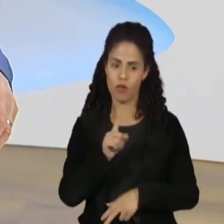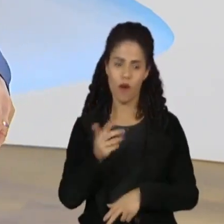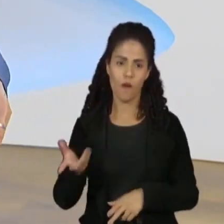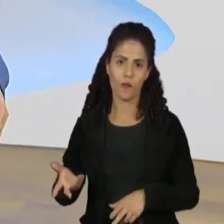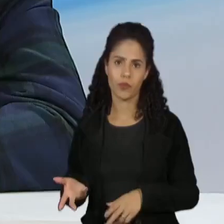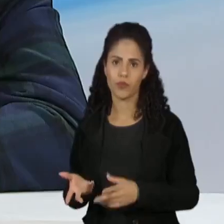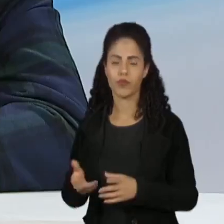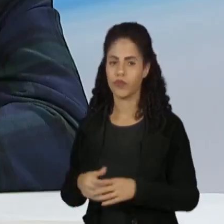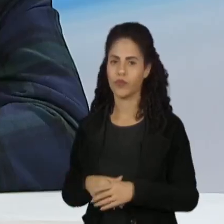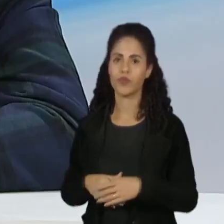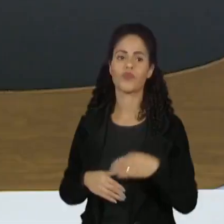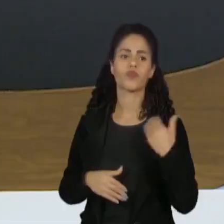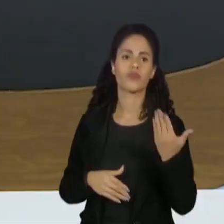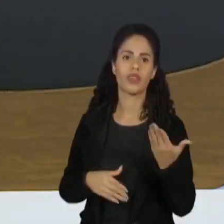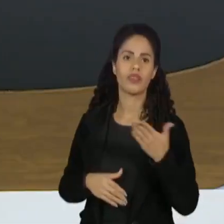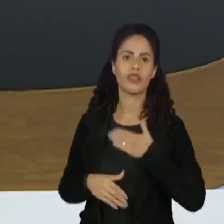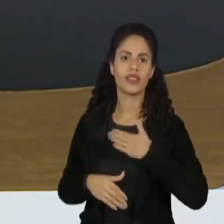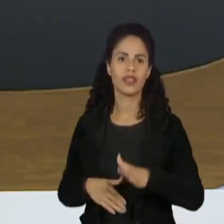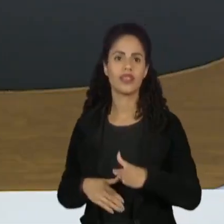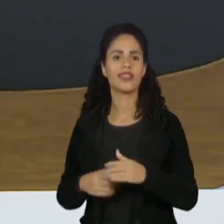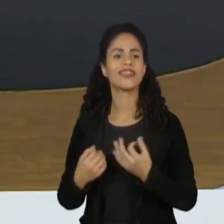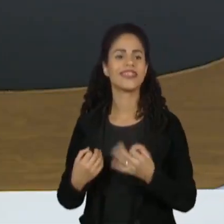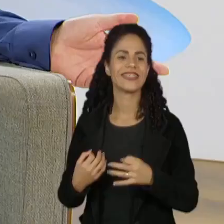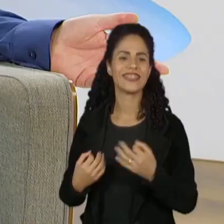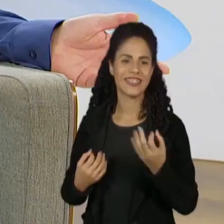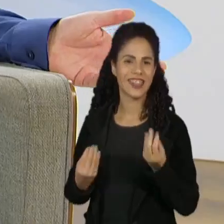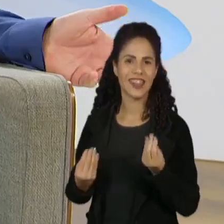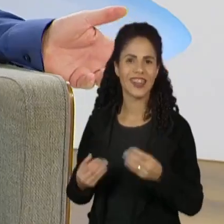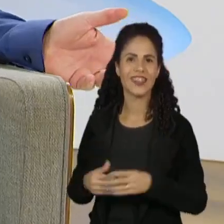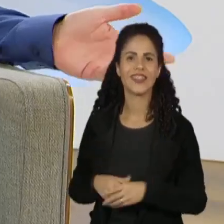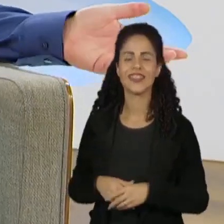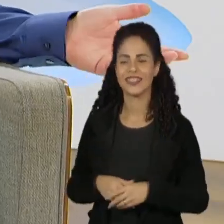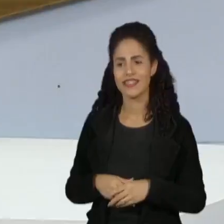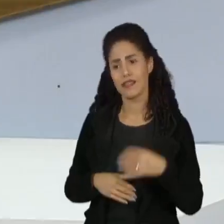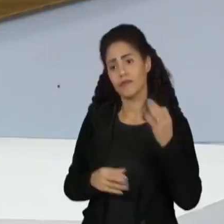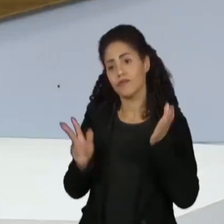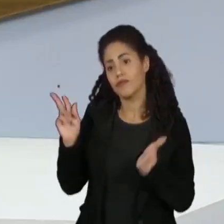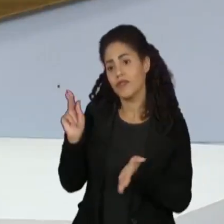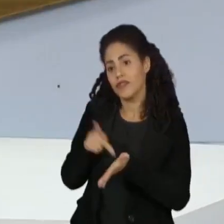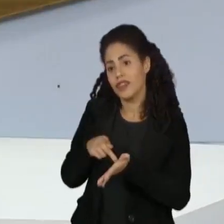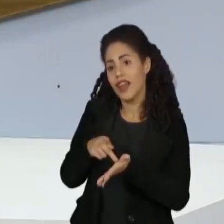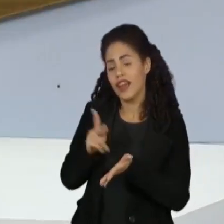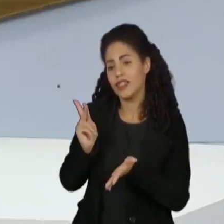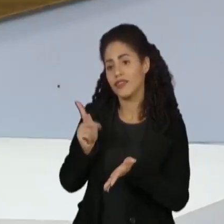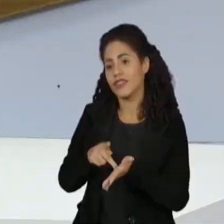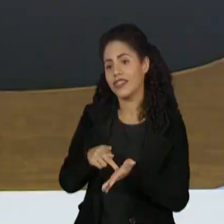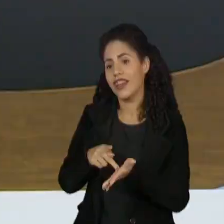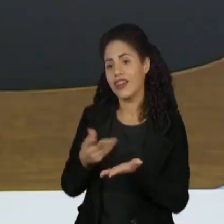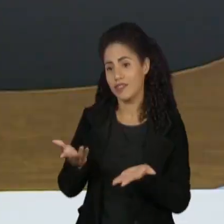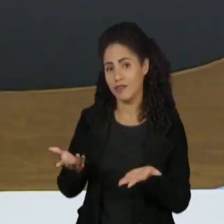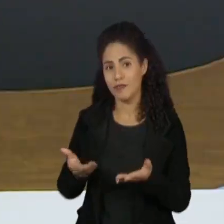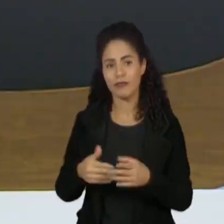Porque o palco é teatro. o que você deixa mais a desejar é como o Chet Baker. Exato, aí eu deixei a desejar mesmo.